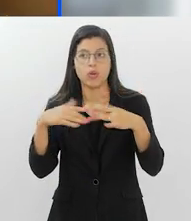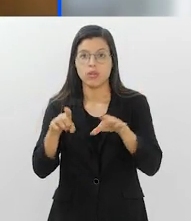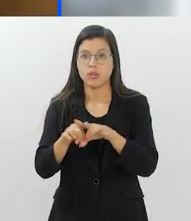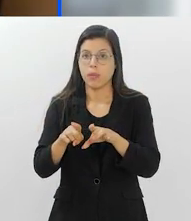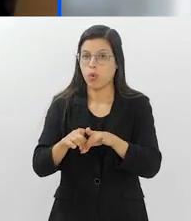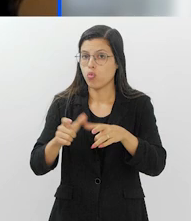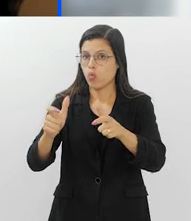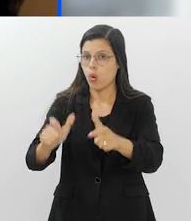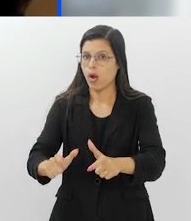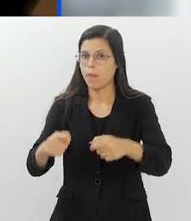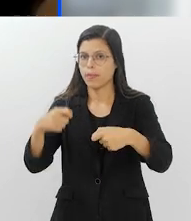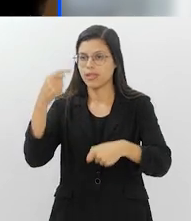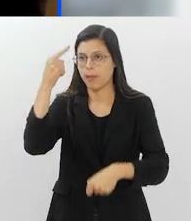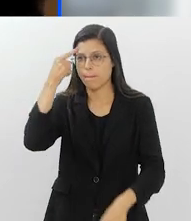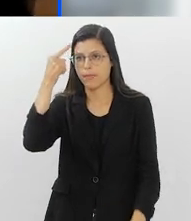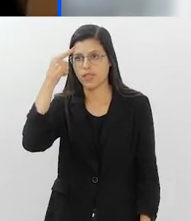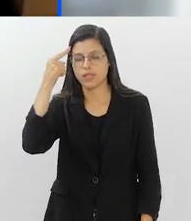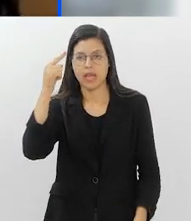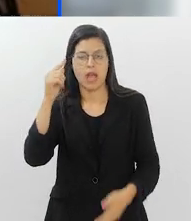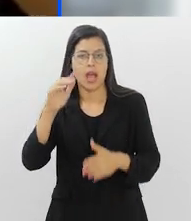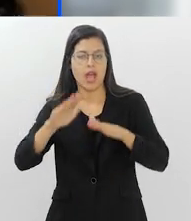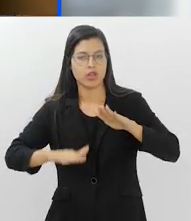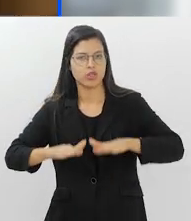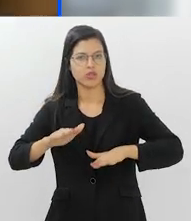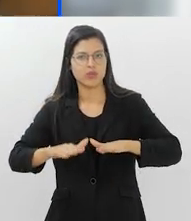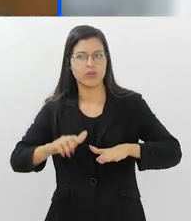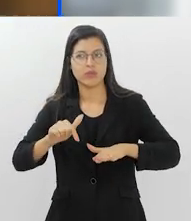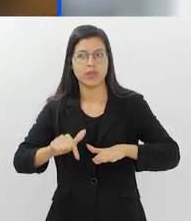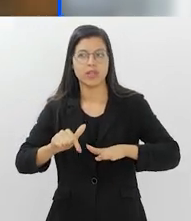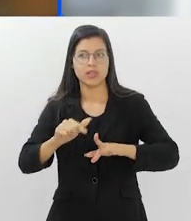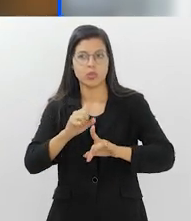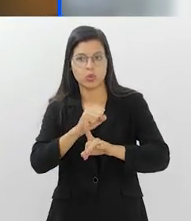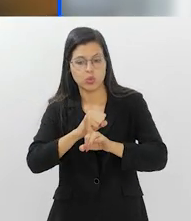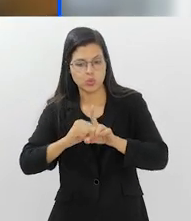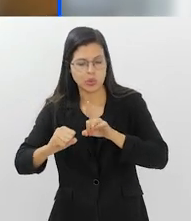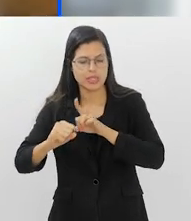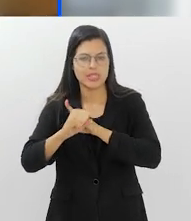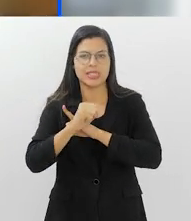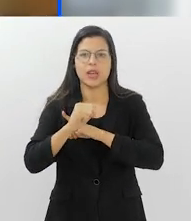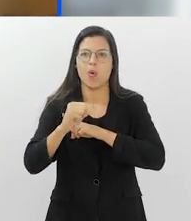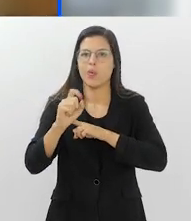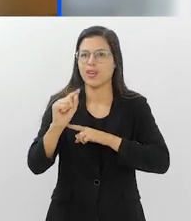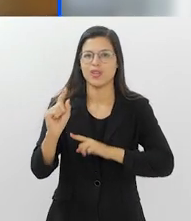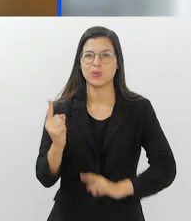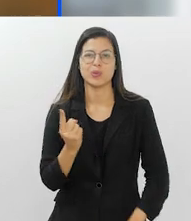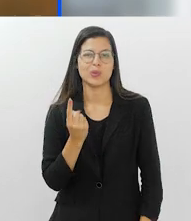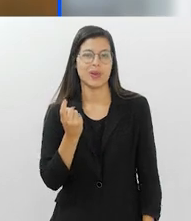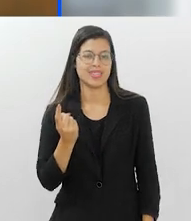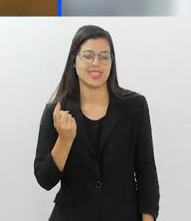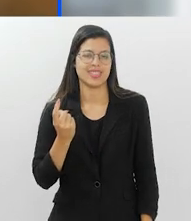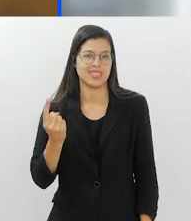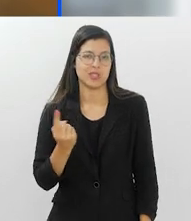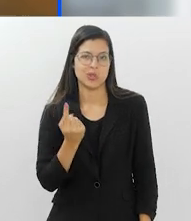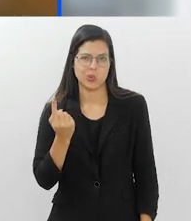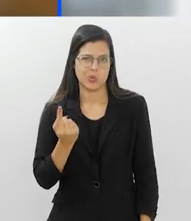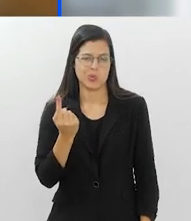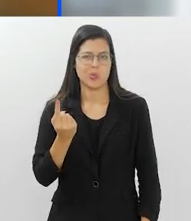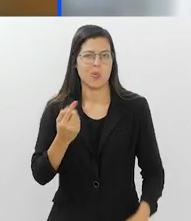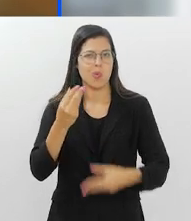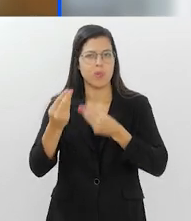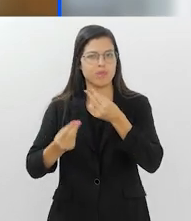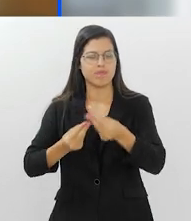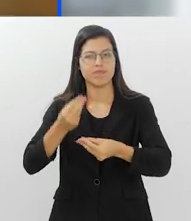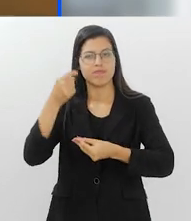local que essas pessoas vivem. Muitas vezes, eles são socialmente isolados. Como é que a gente vai pensar, então,